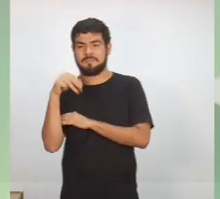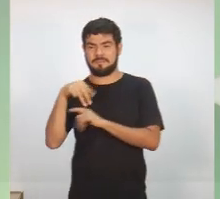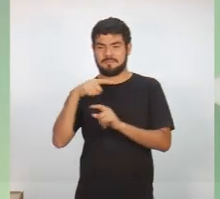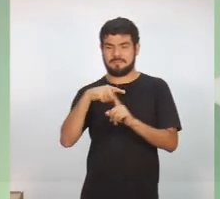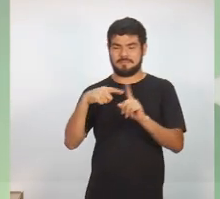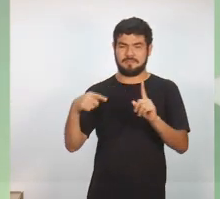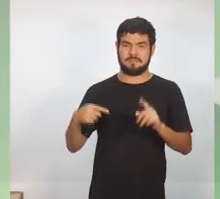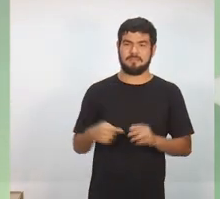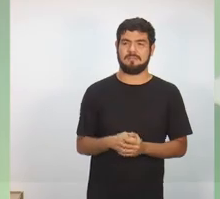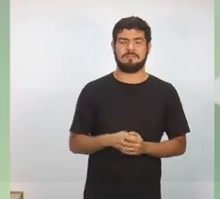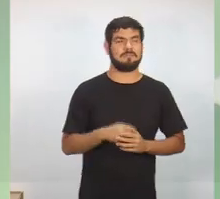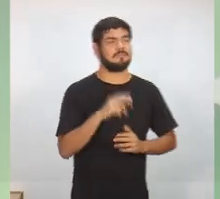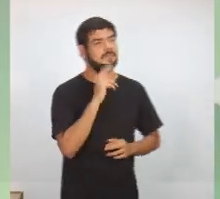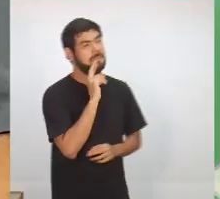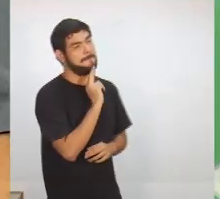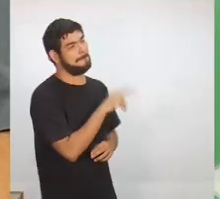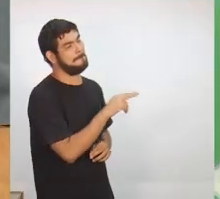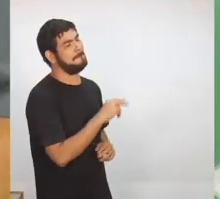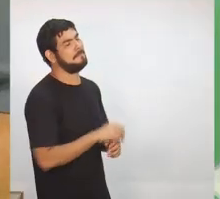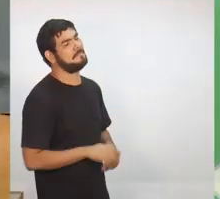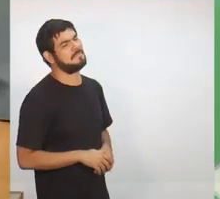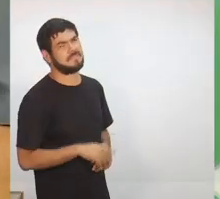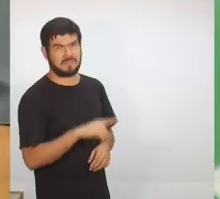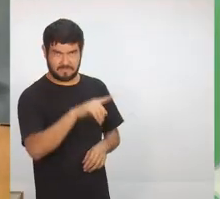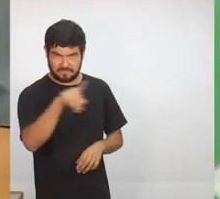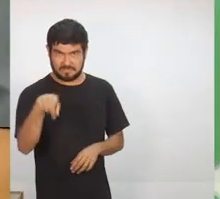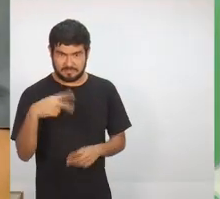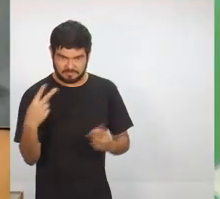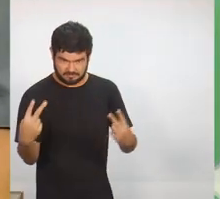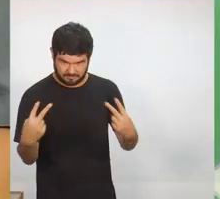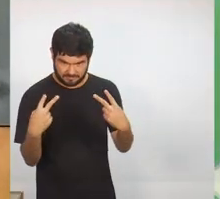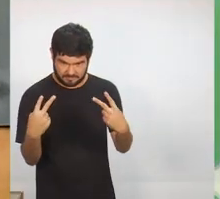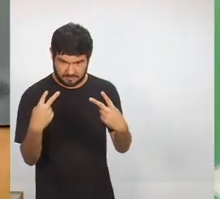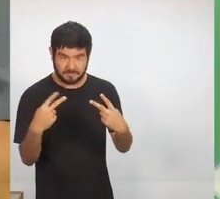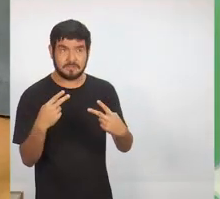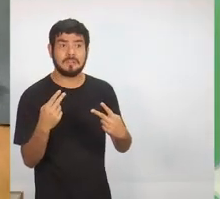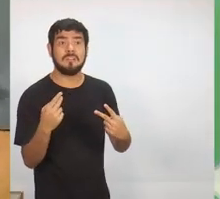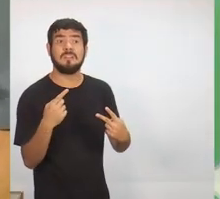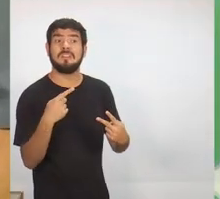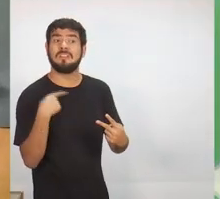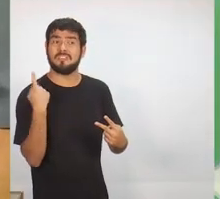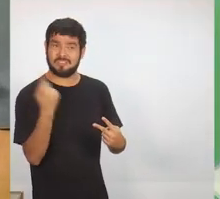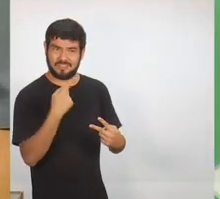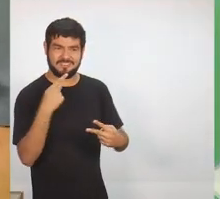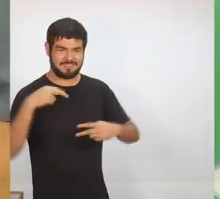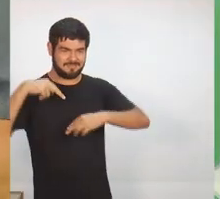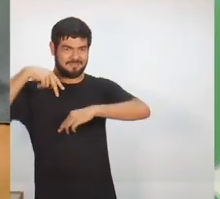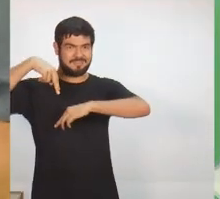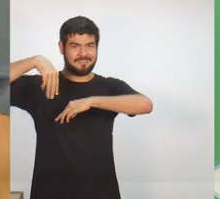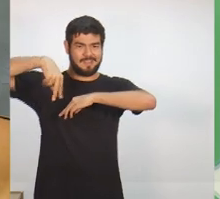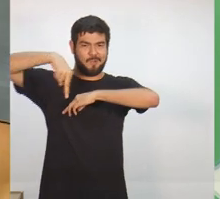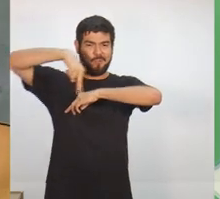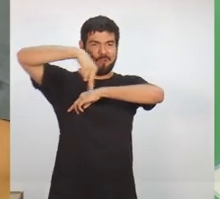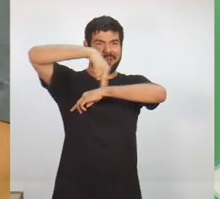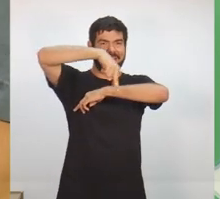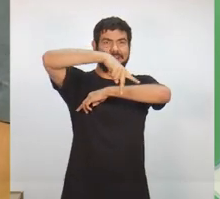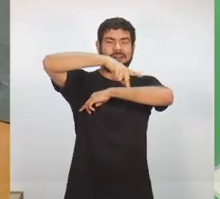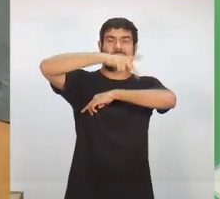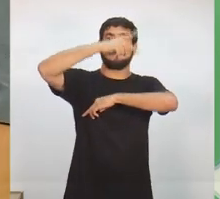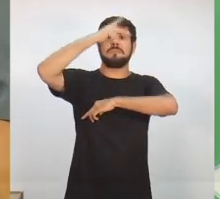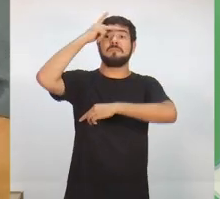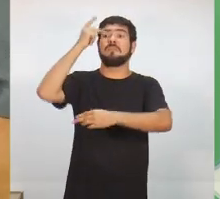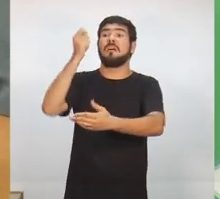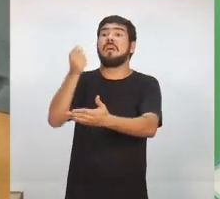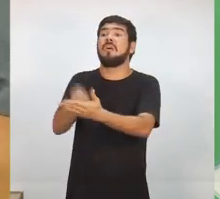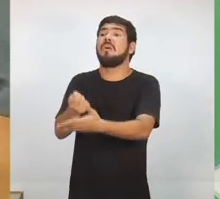Candidato Berg, sua réplica. Vocês que estão nos ouvindo, quando nós estamos pelo meio da rua, acho que as pessoas mais nos cobram